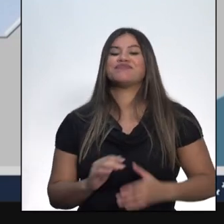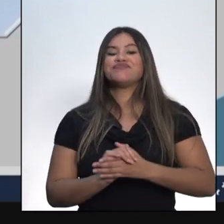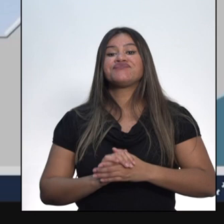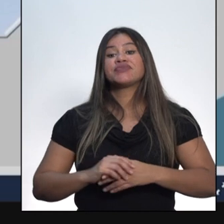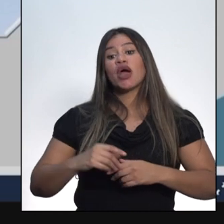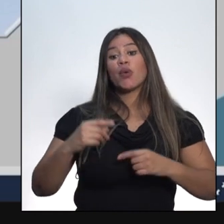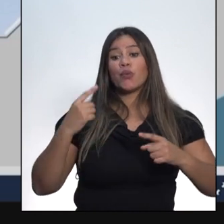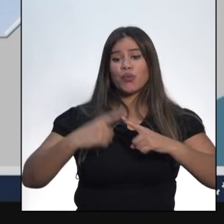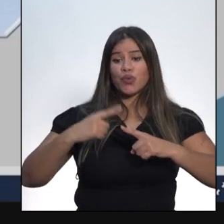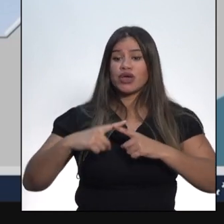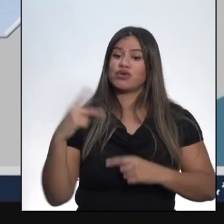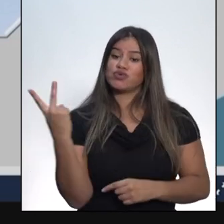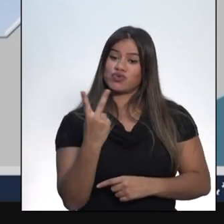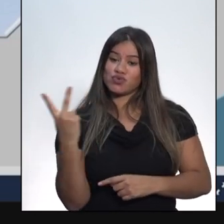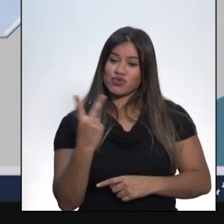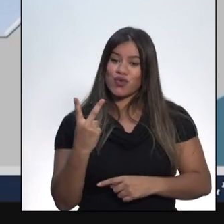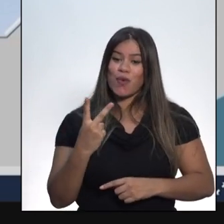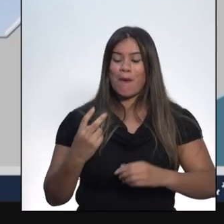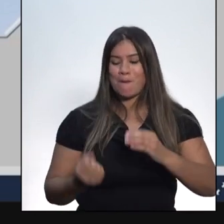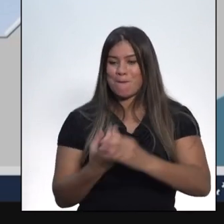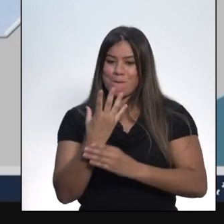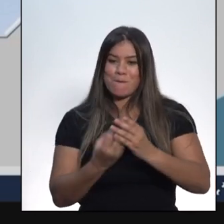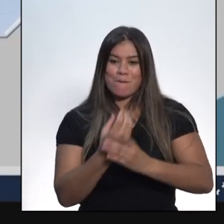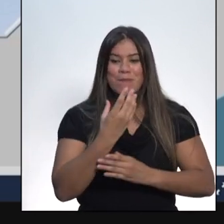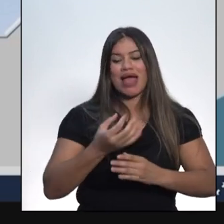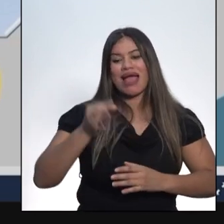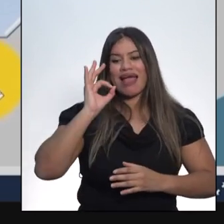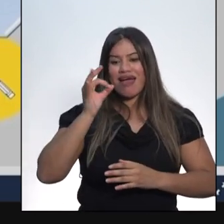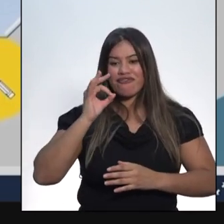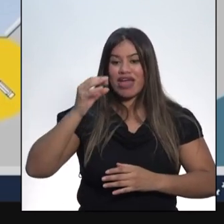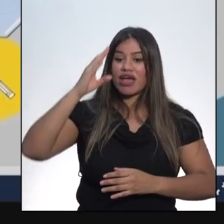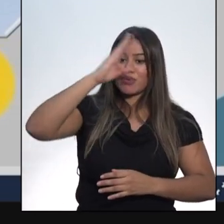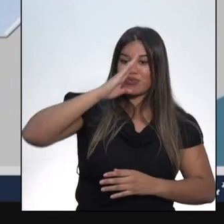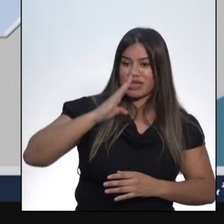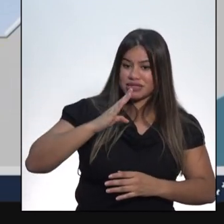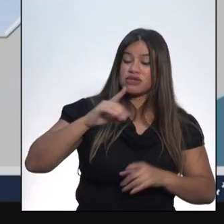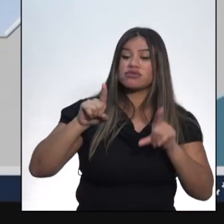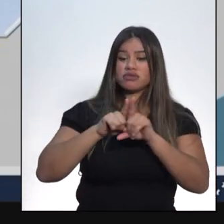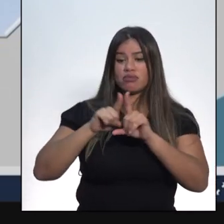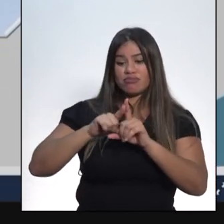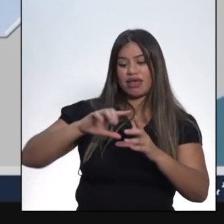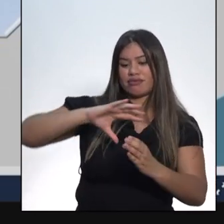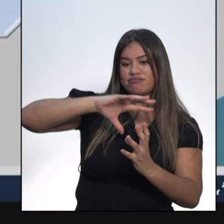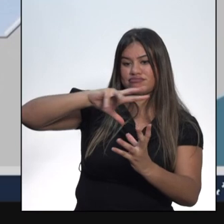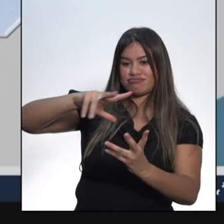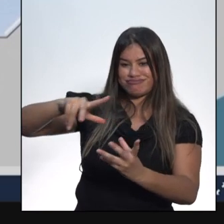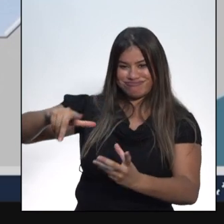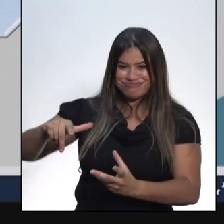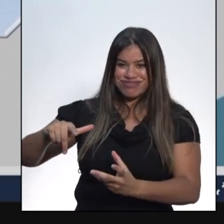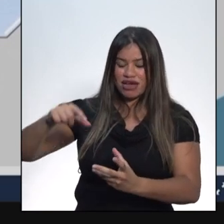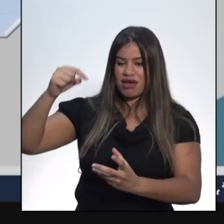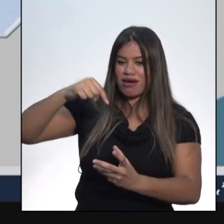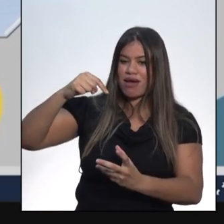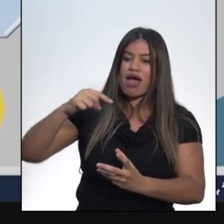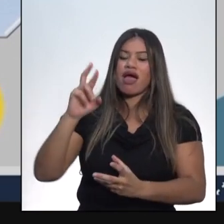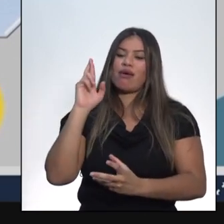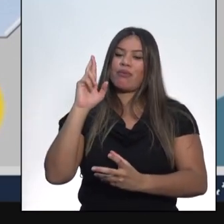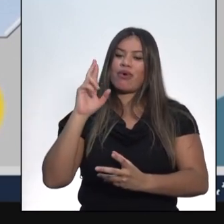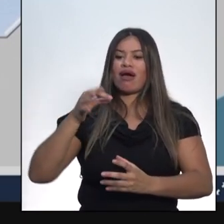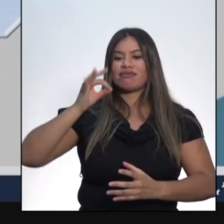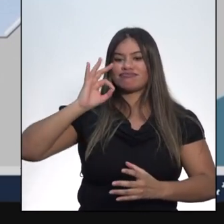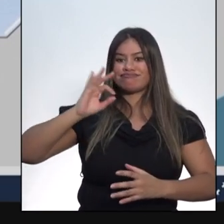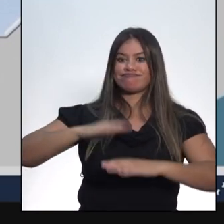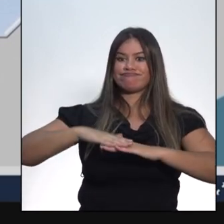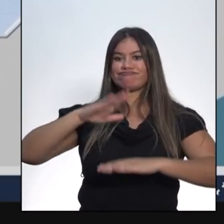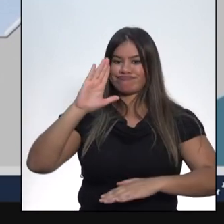do café do Brasil e do mundo. Além disso, sua força política vinha também do fato dos dois estados terem juntos o